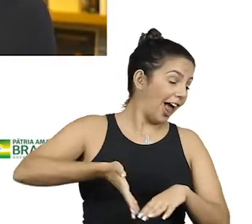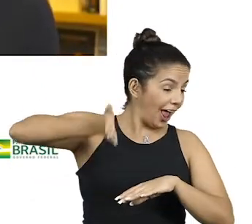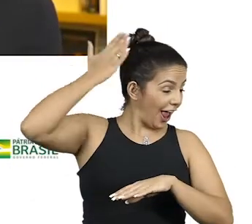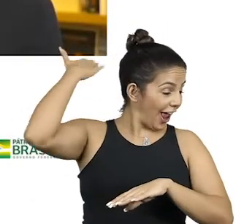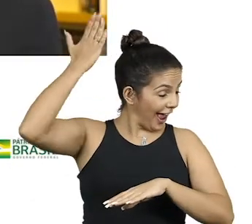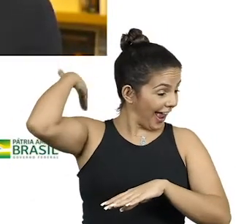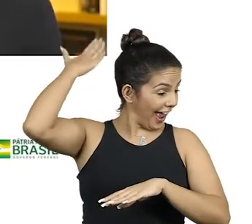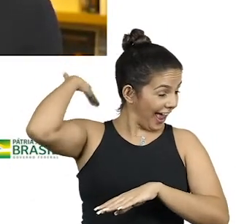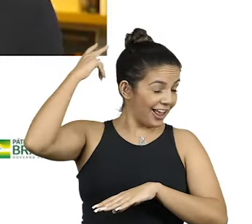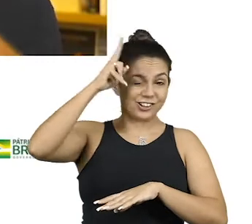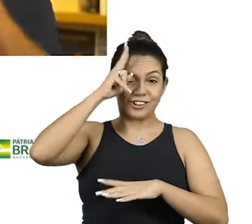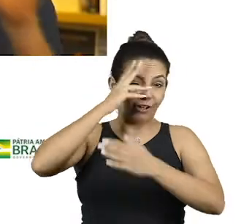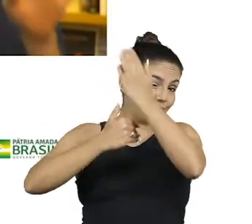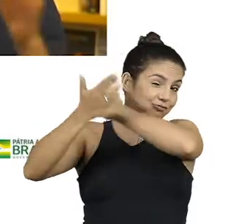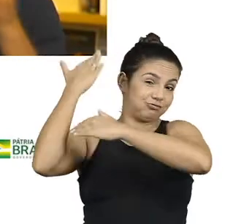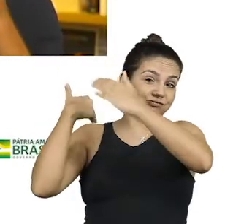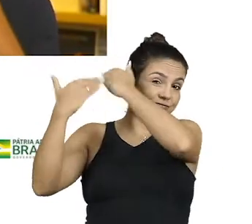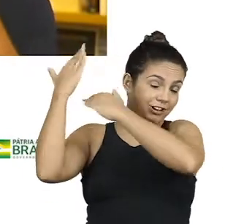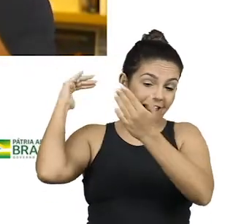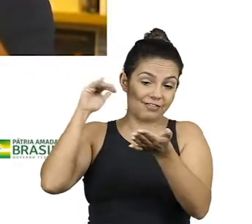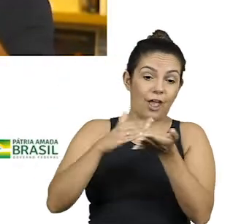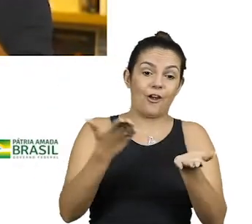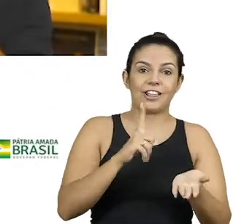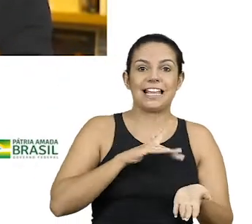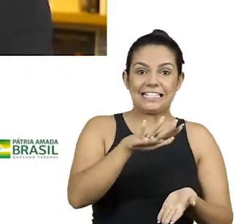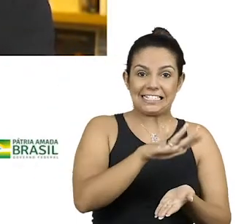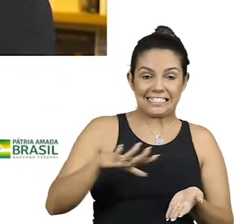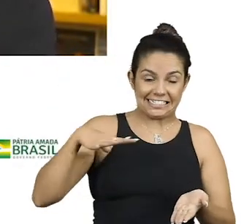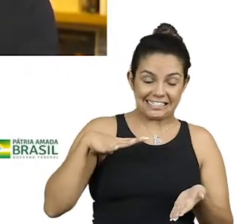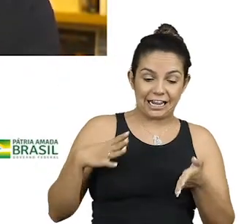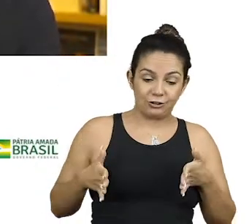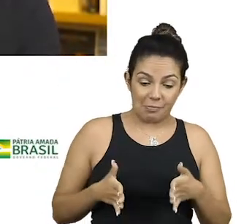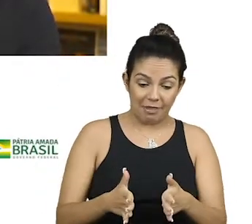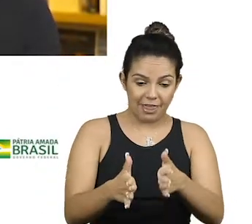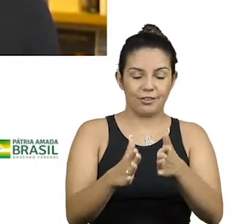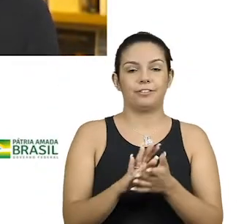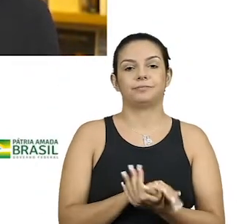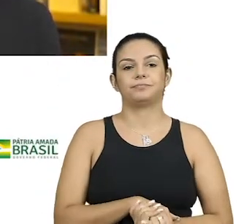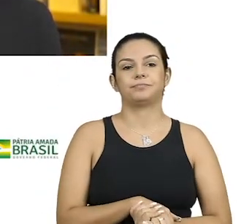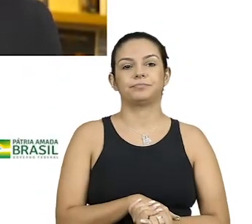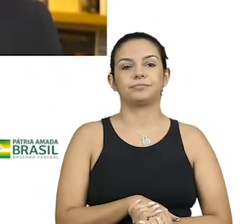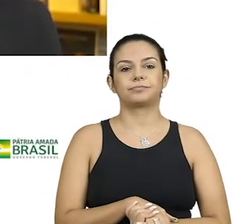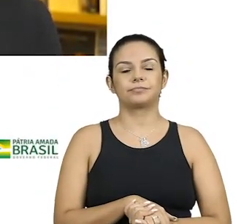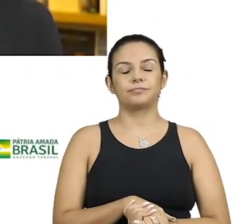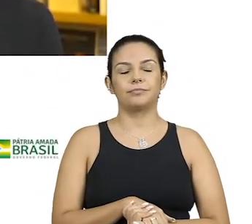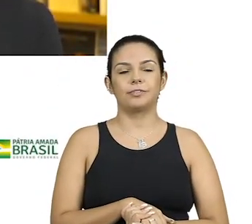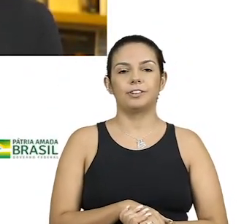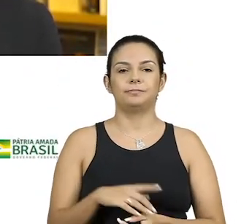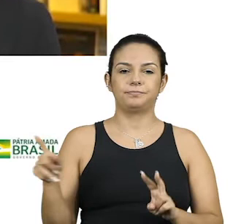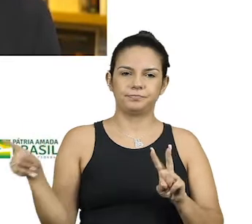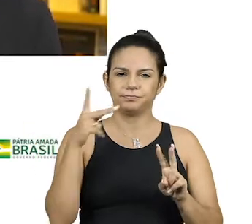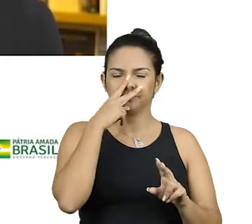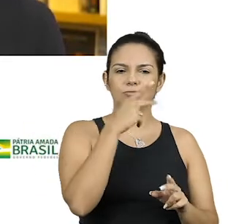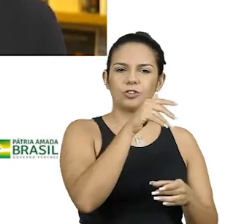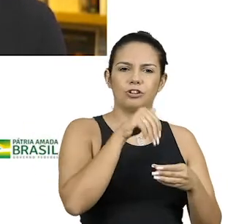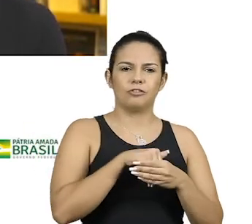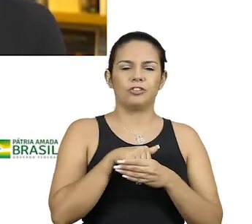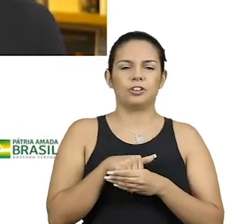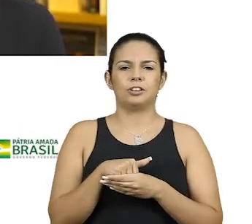Está desde lá. Só está desde lá. Só abstrair. Mas achei que foi um voto